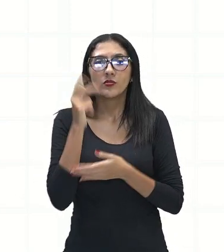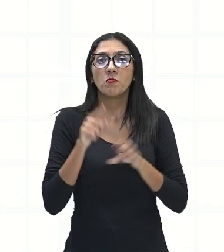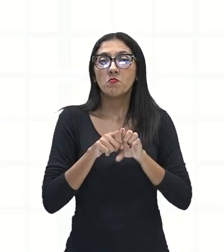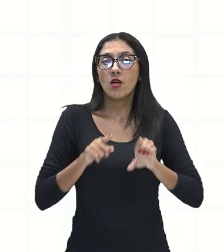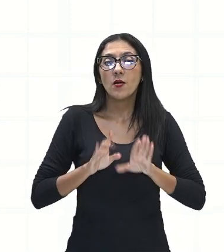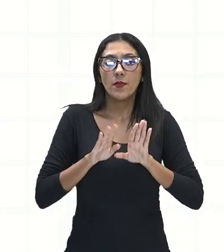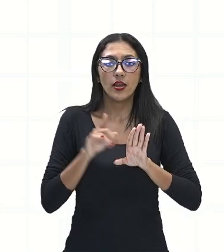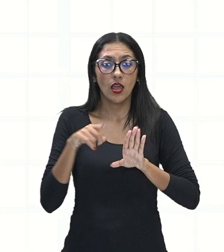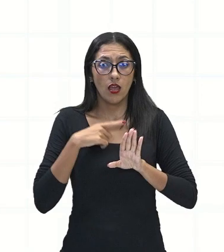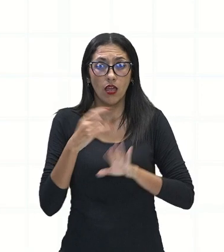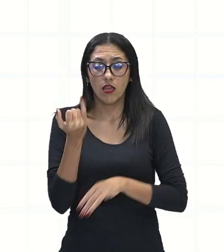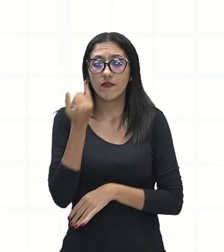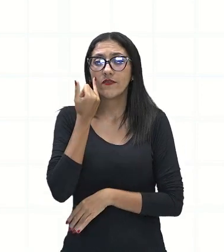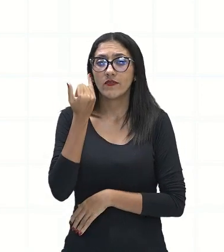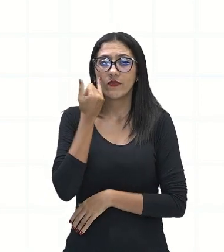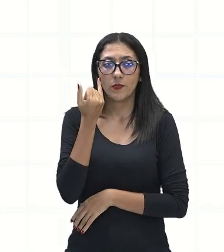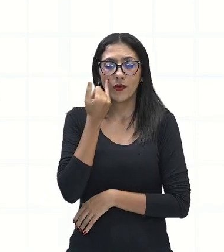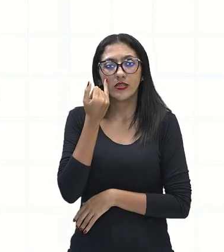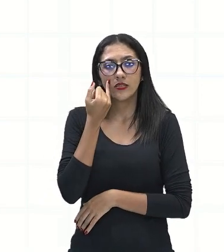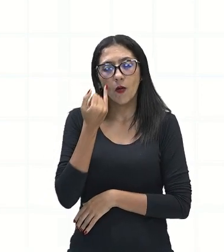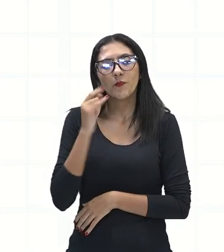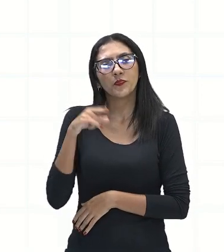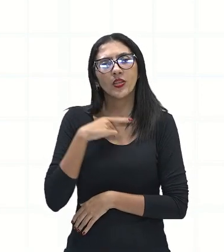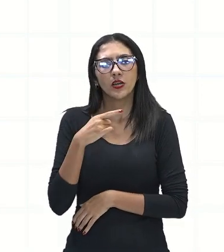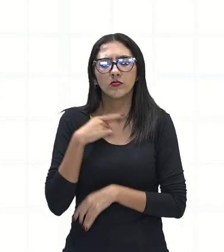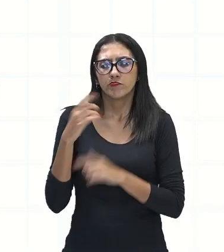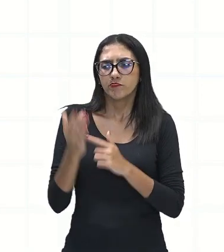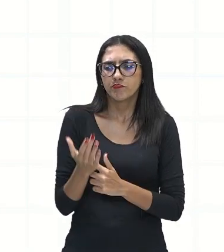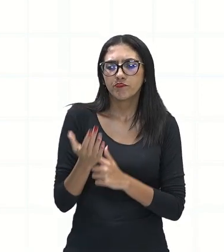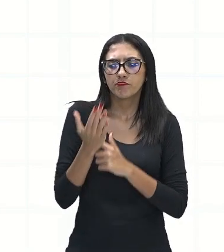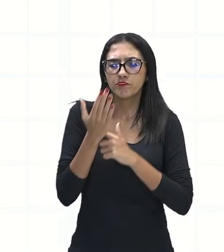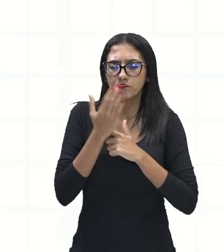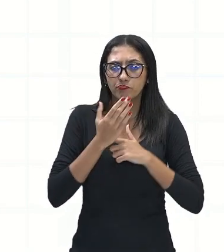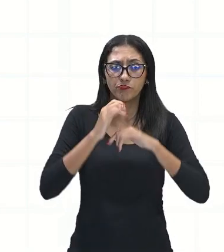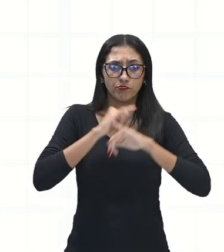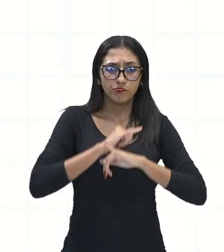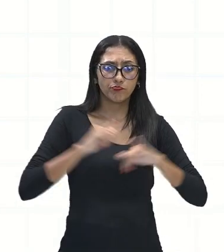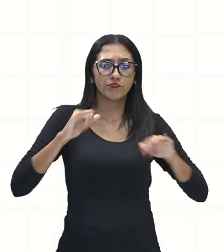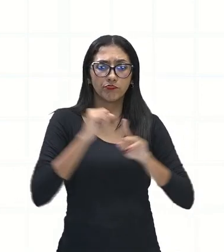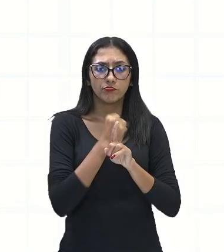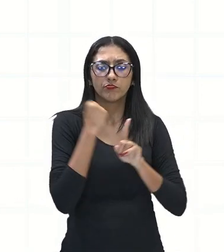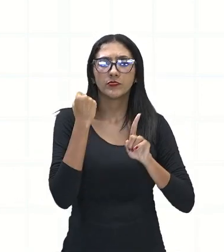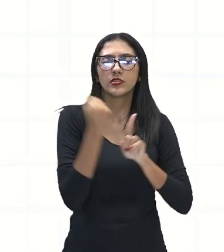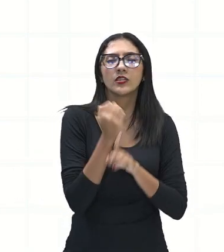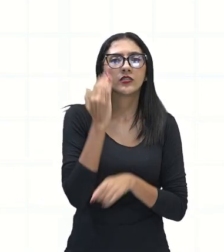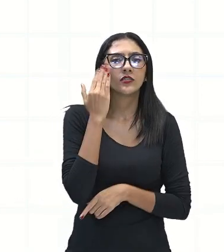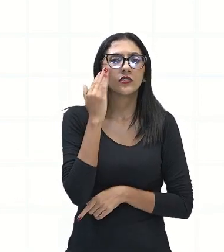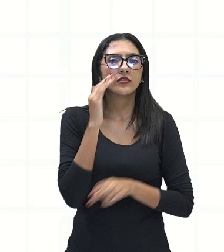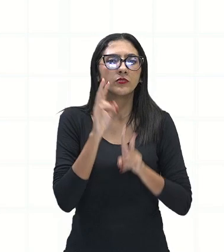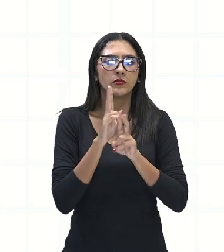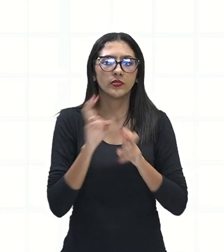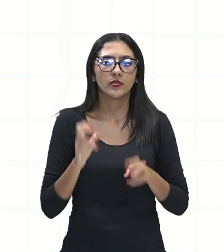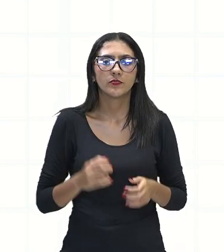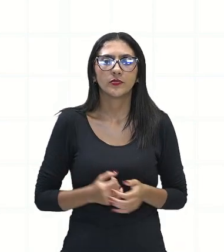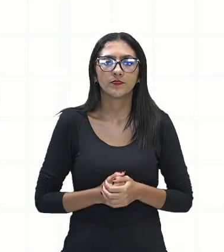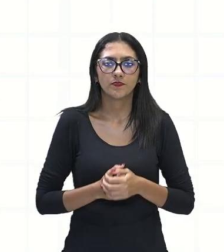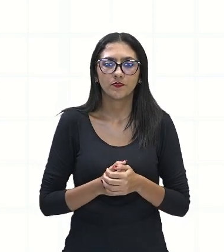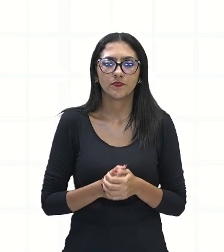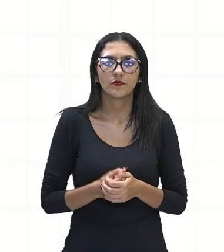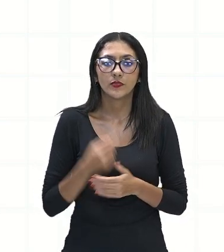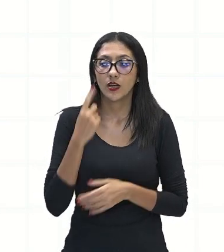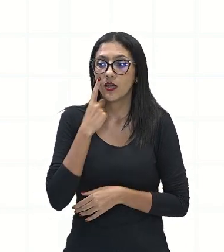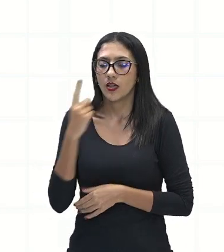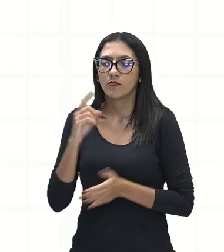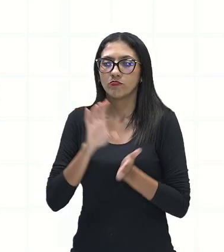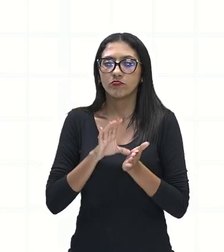essas informações, né? Para que a sociedade possa saber. Esses dados, eles são divulgados pelo Ministério da Saúde,